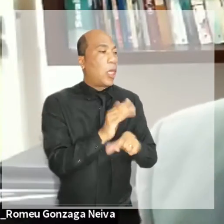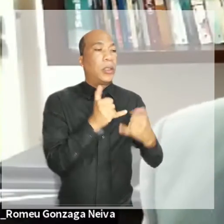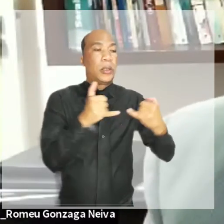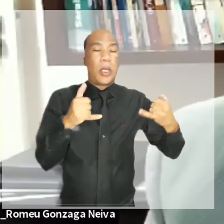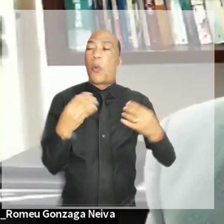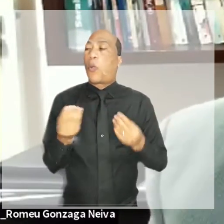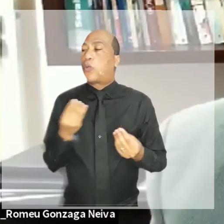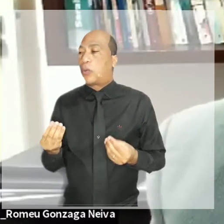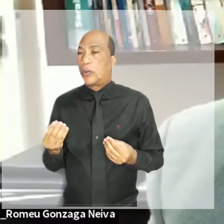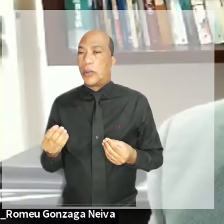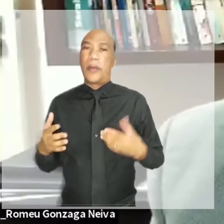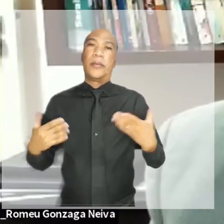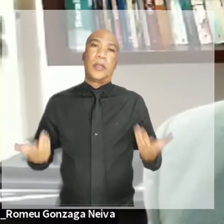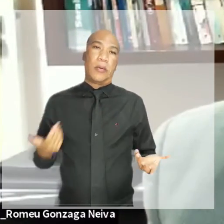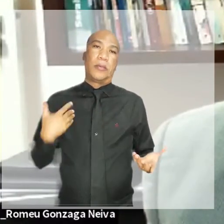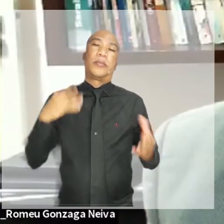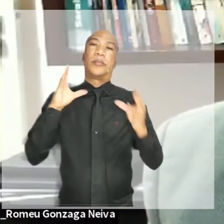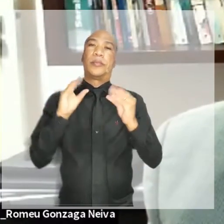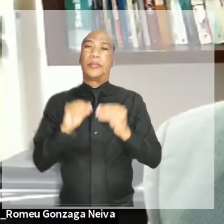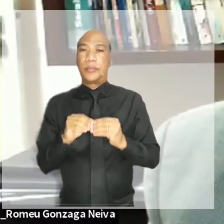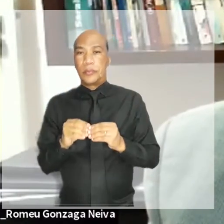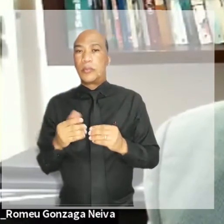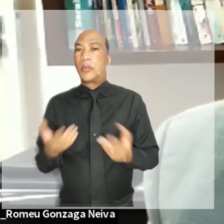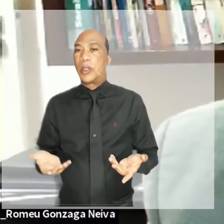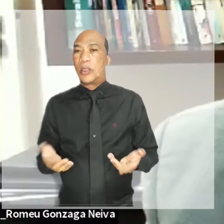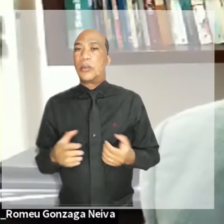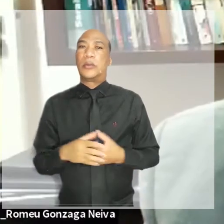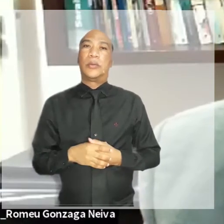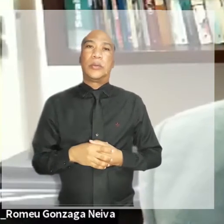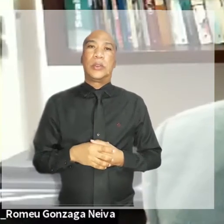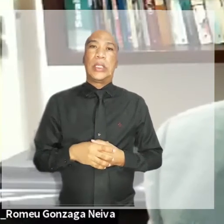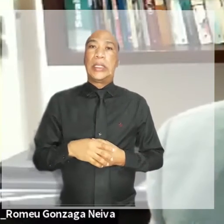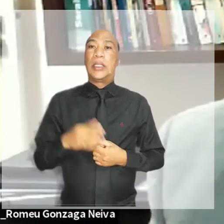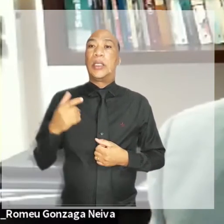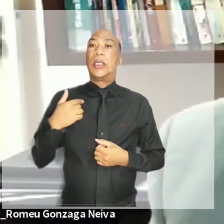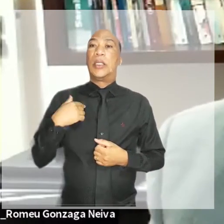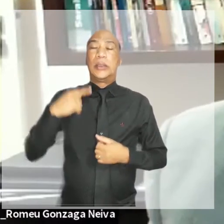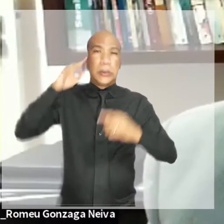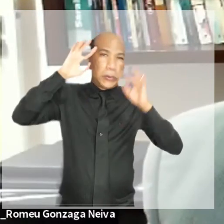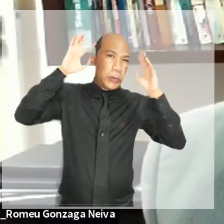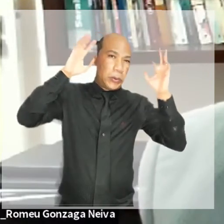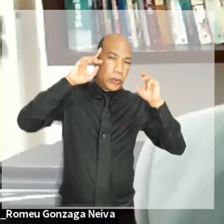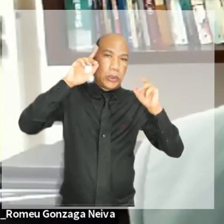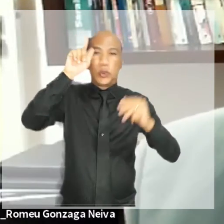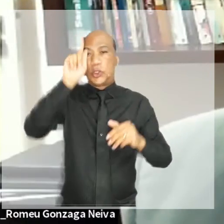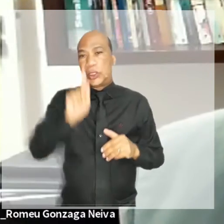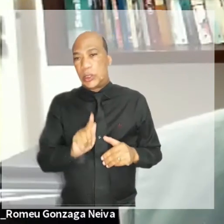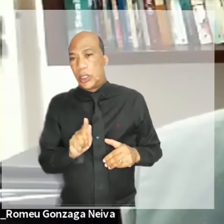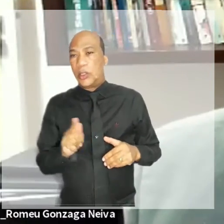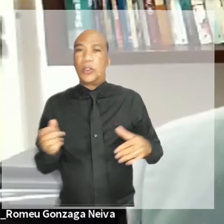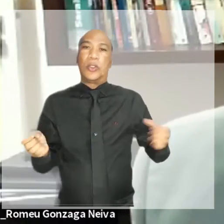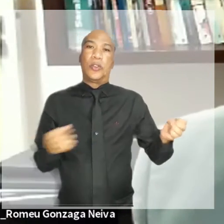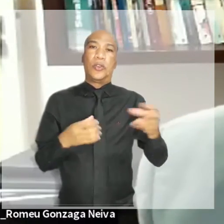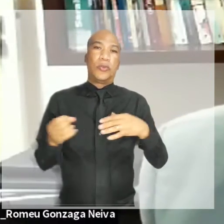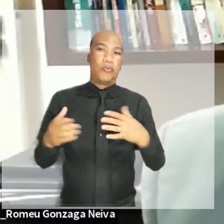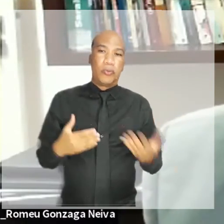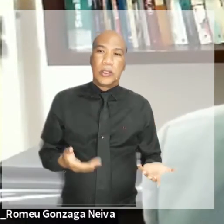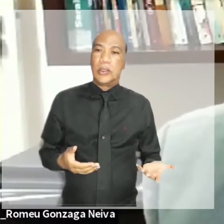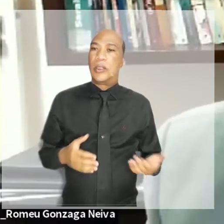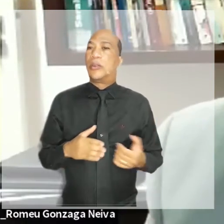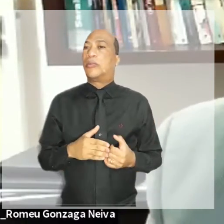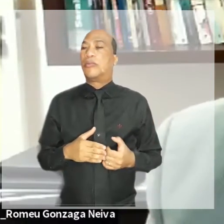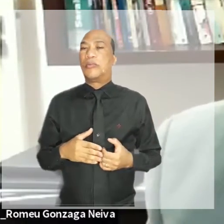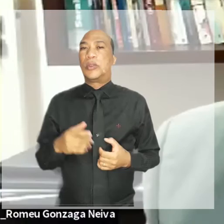que o espírito de gestão com inovação para engrandecimento da Corte de